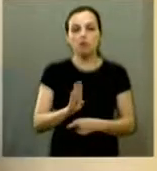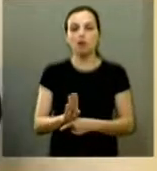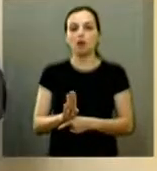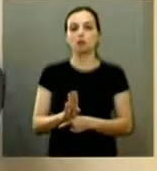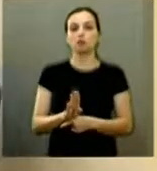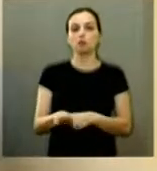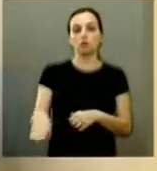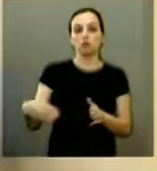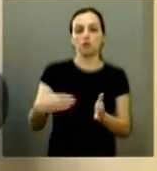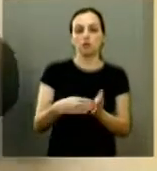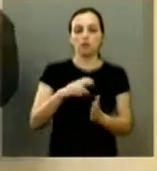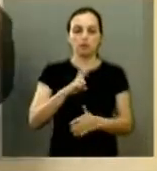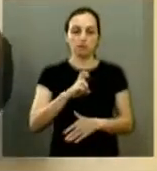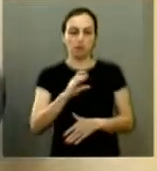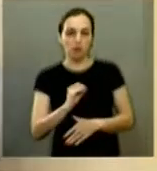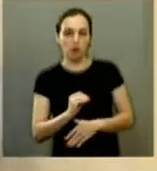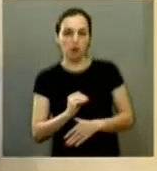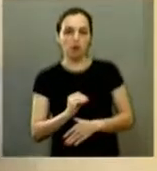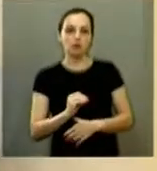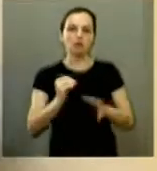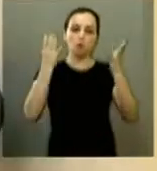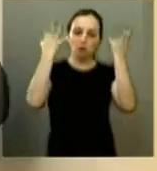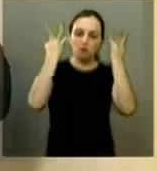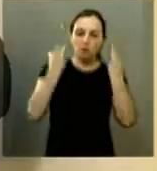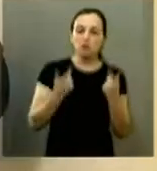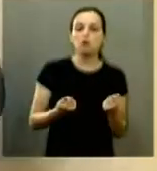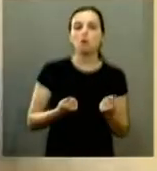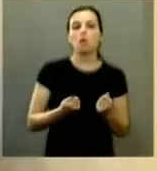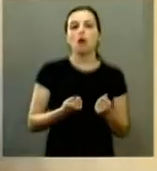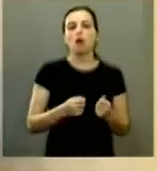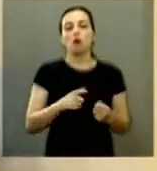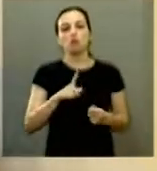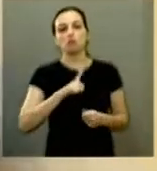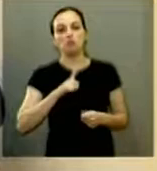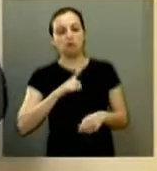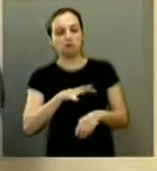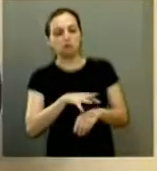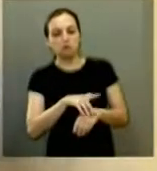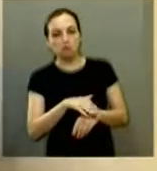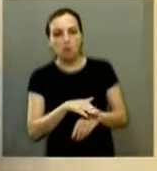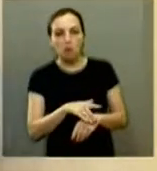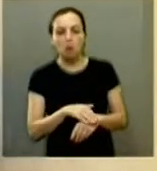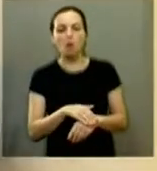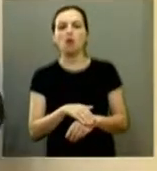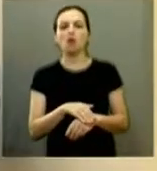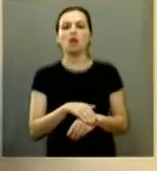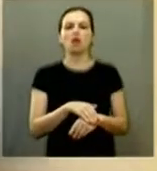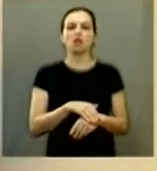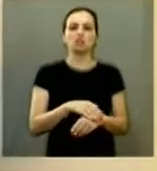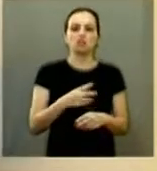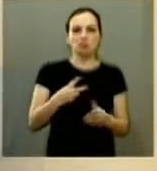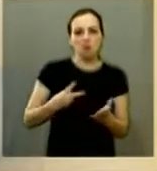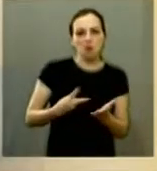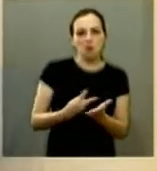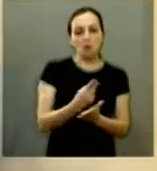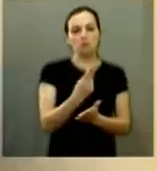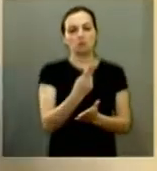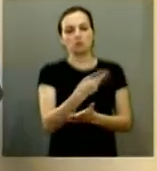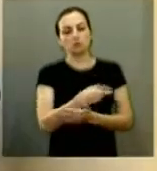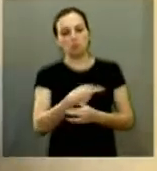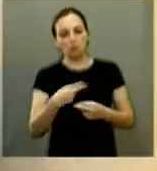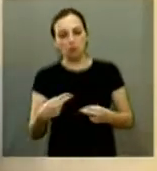quando o animal tiver uma sequela sequela grave mutilação ou vier a falecer